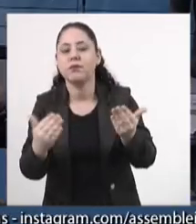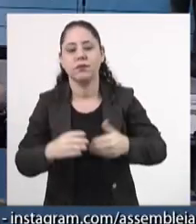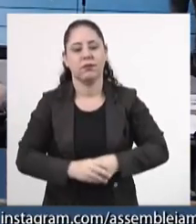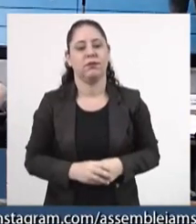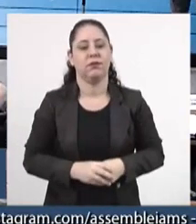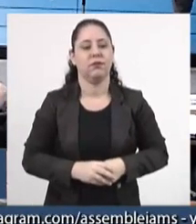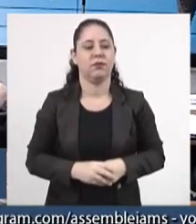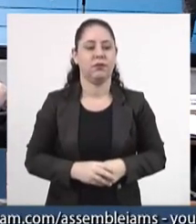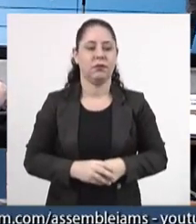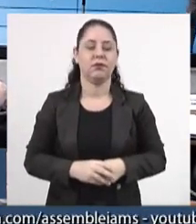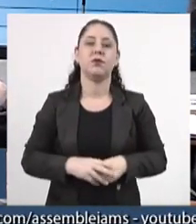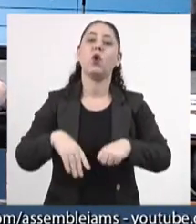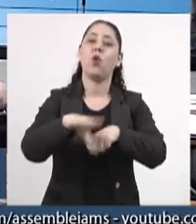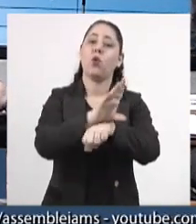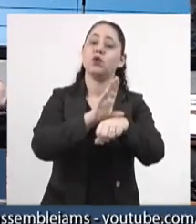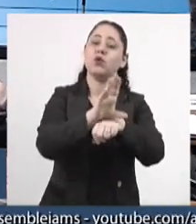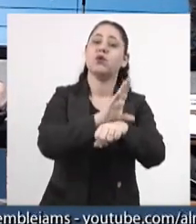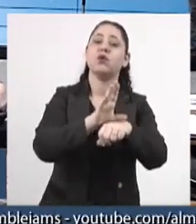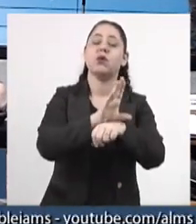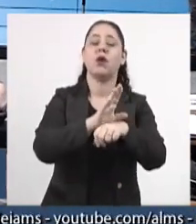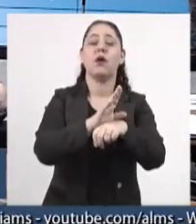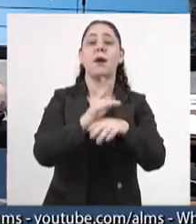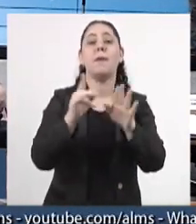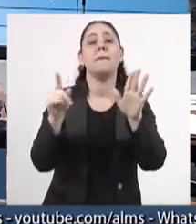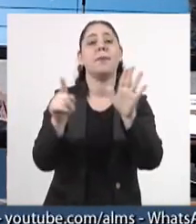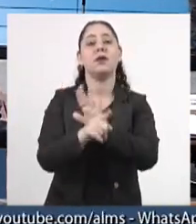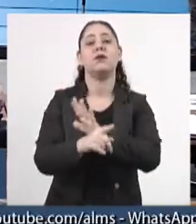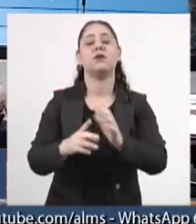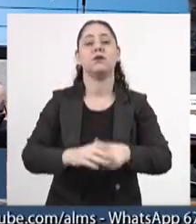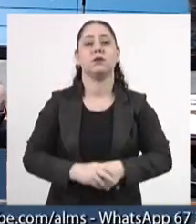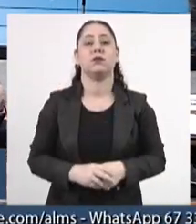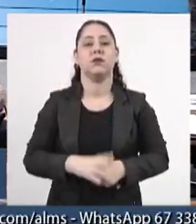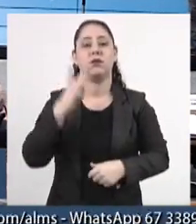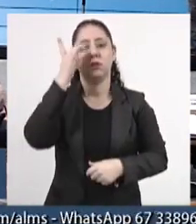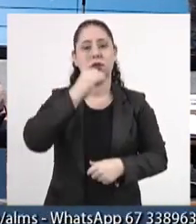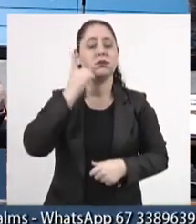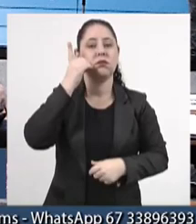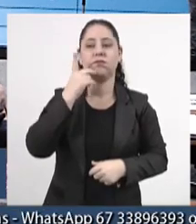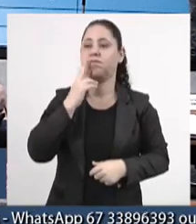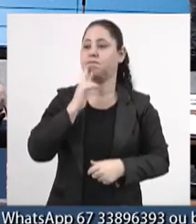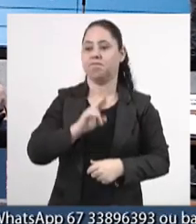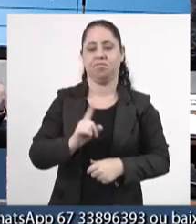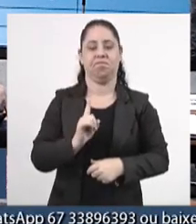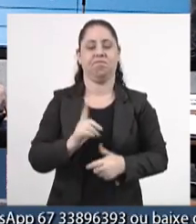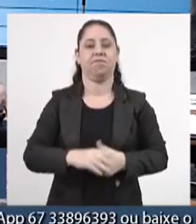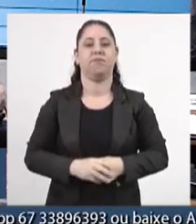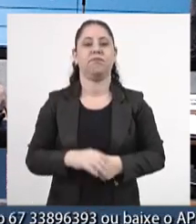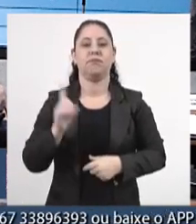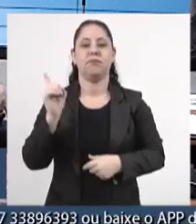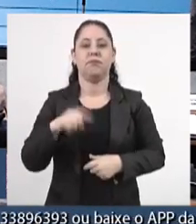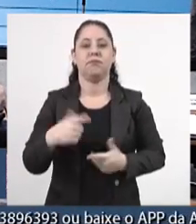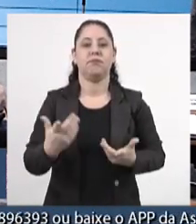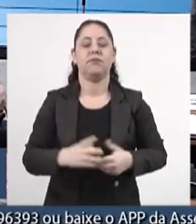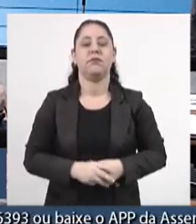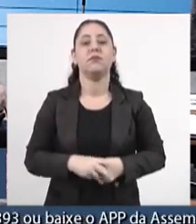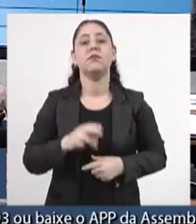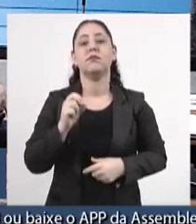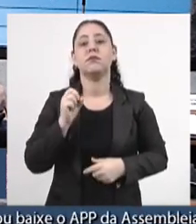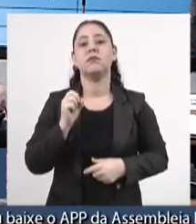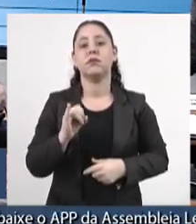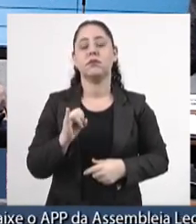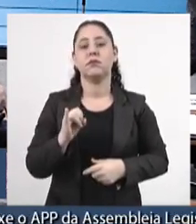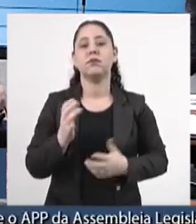Focado, então, na questão da constitucionalidade, a minha pergunta, que o deputado não respondeu, é se